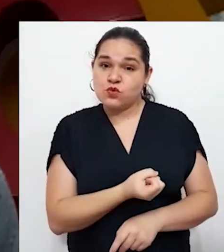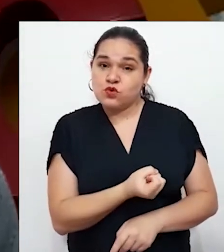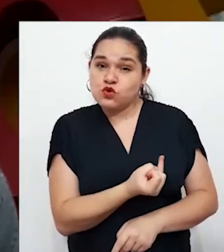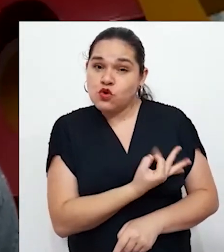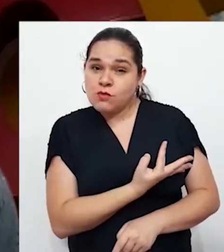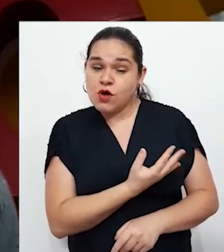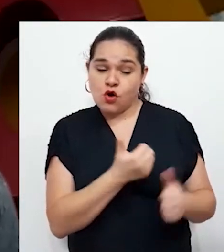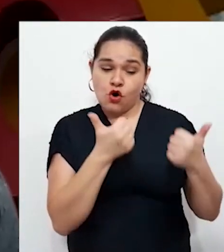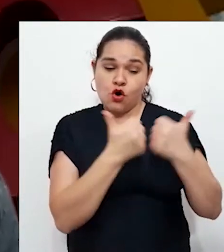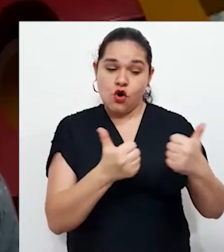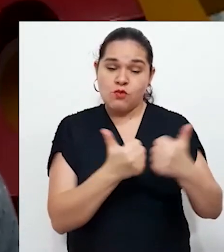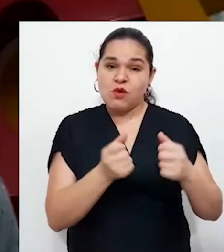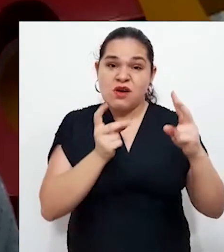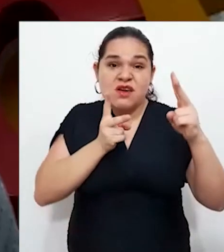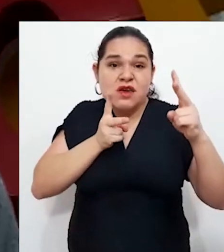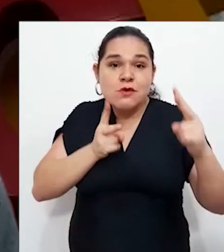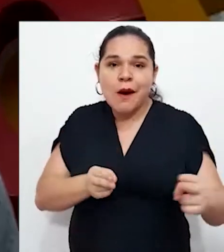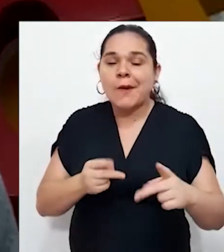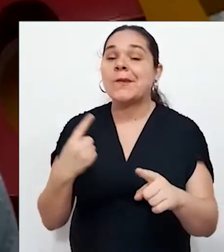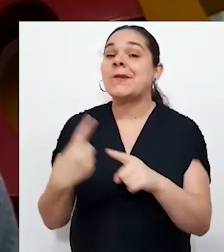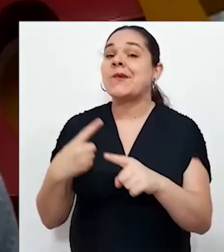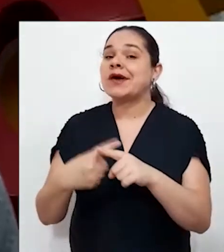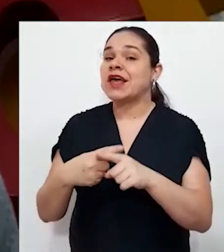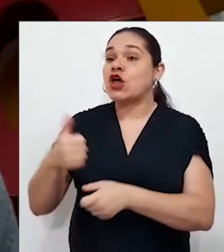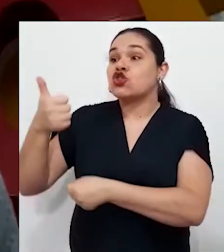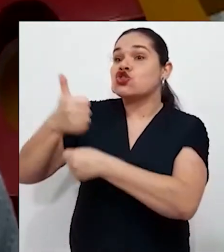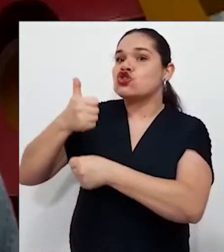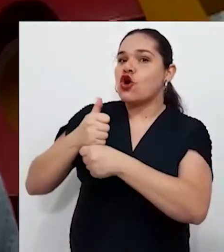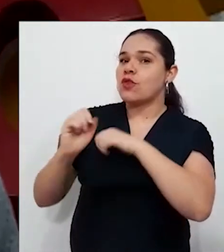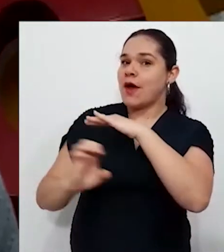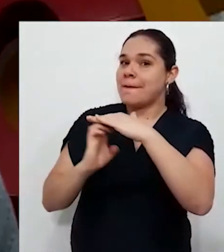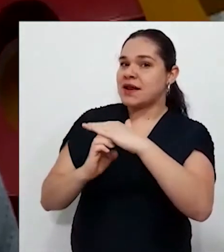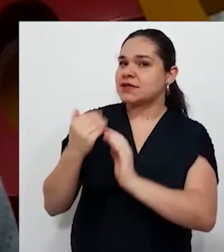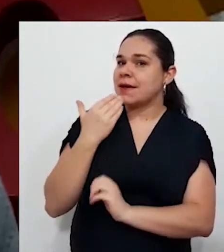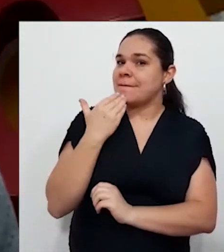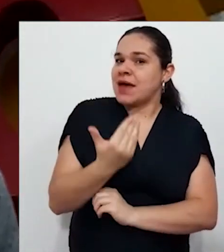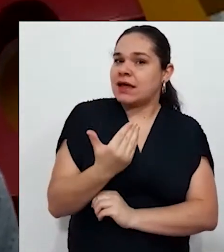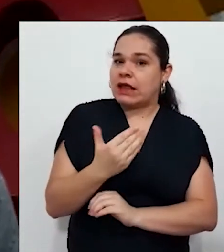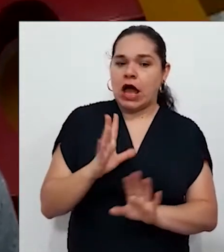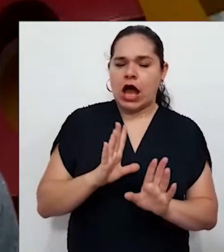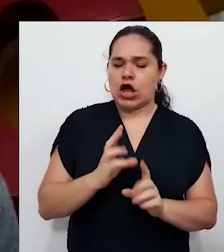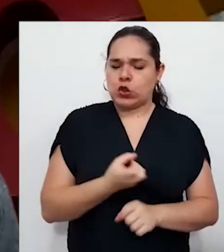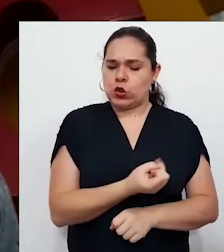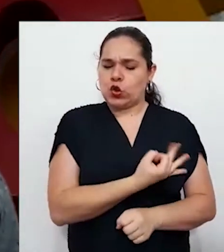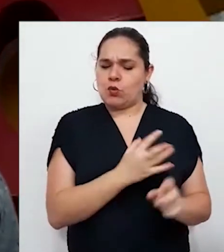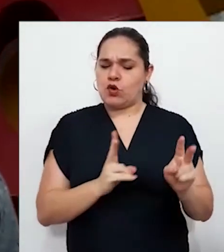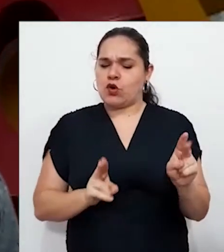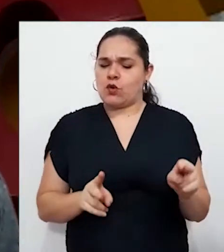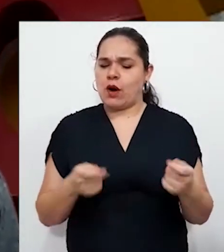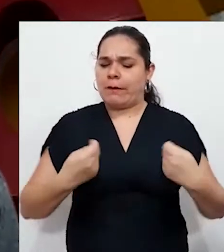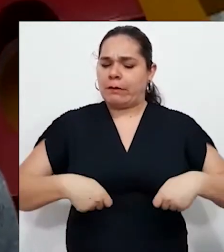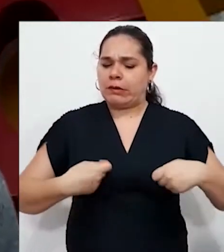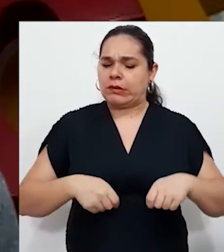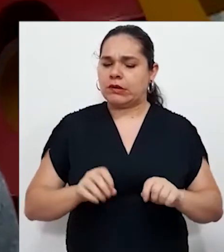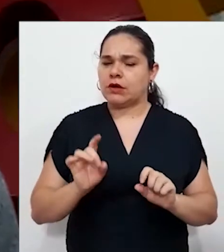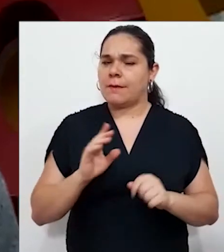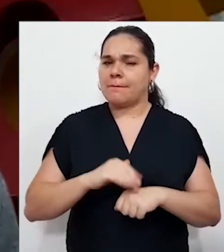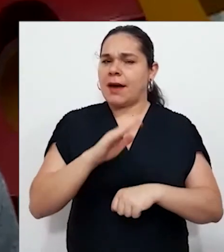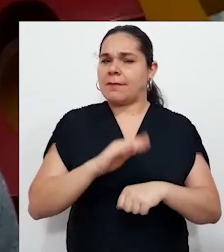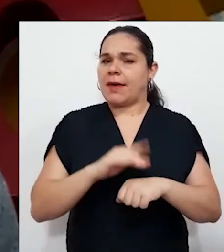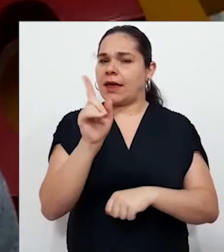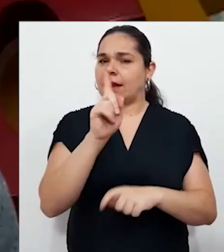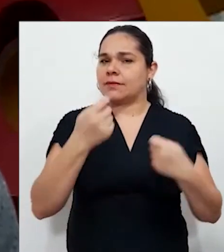a pedido dos donos desse transporte e simplesmente não se